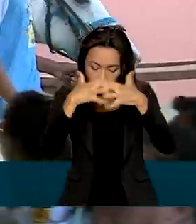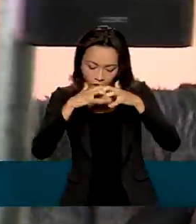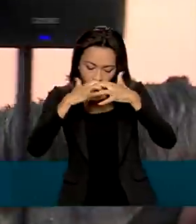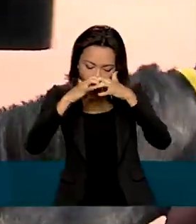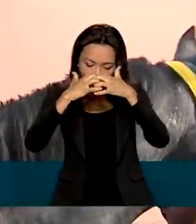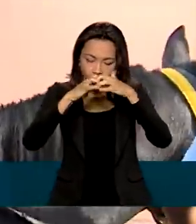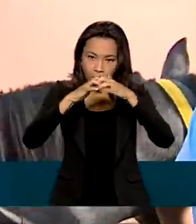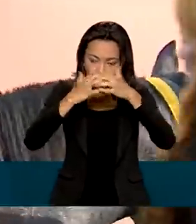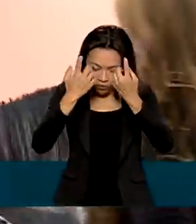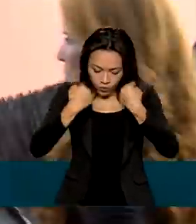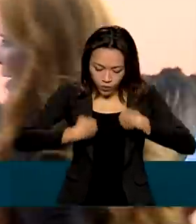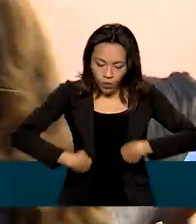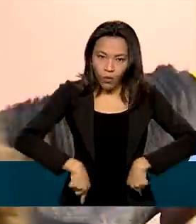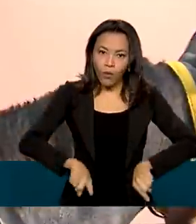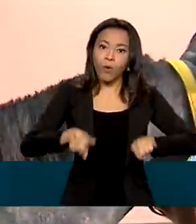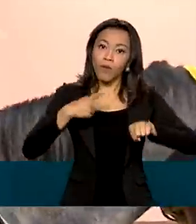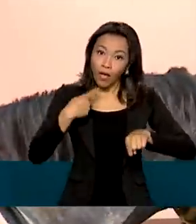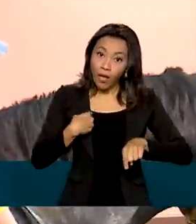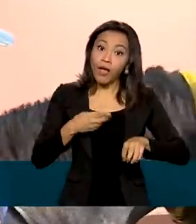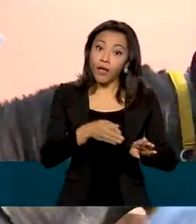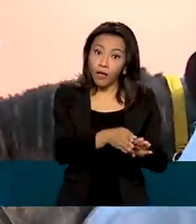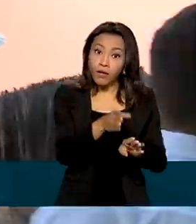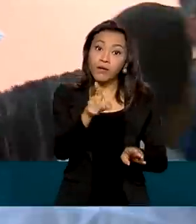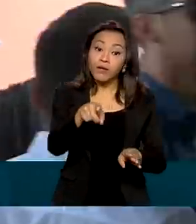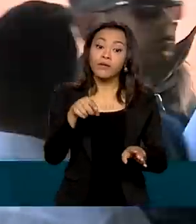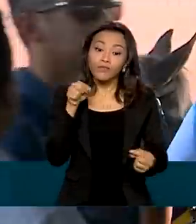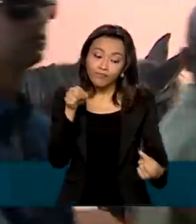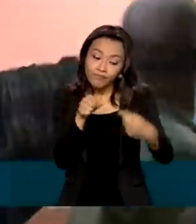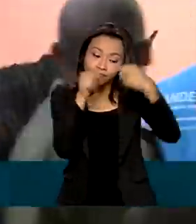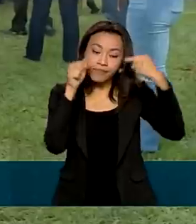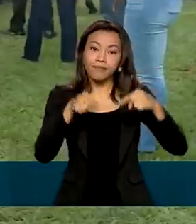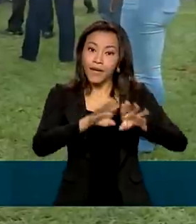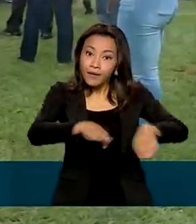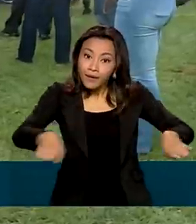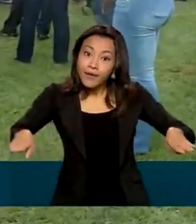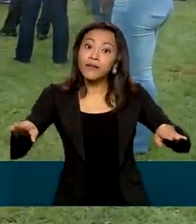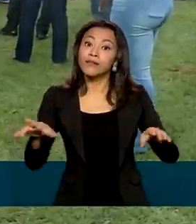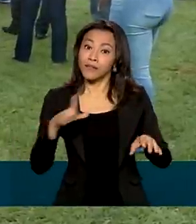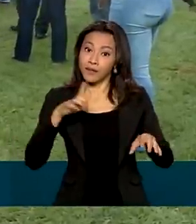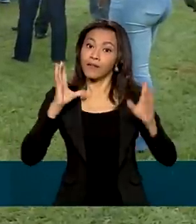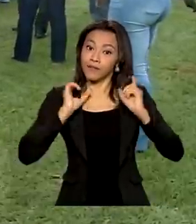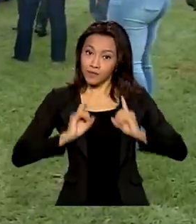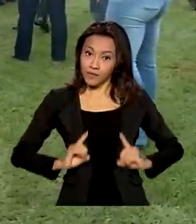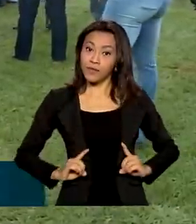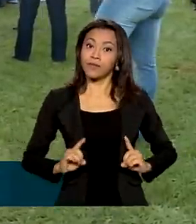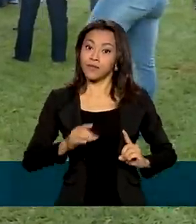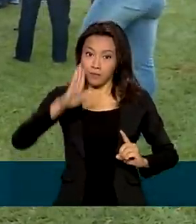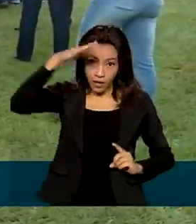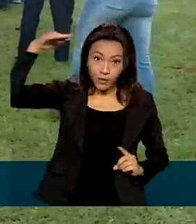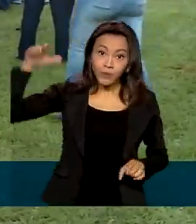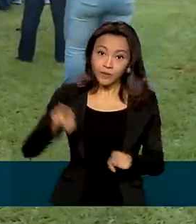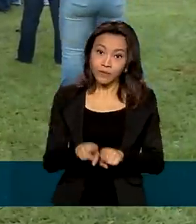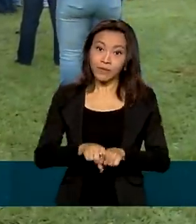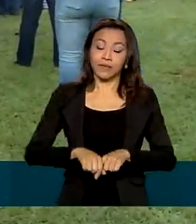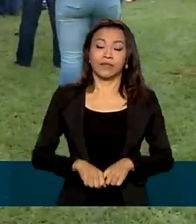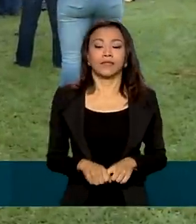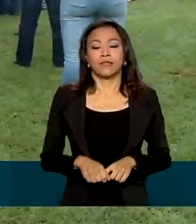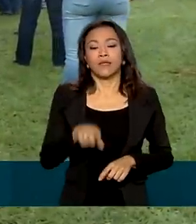corpo e é indicada para crianças e adultos com deficiências. Eles todos serão utilizados para promover